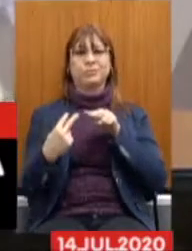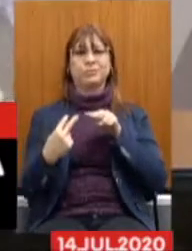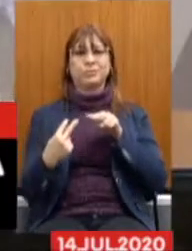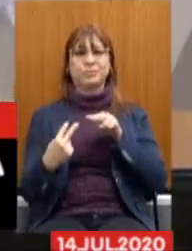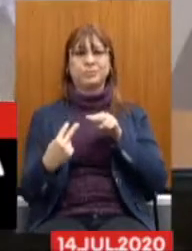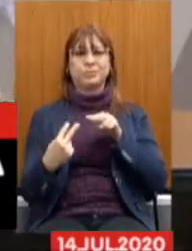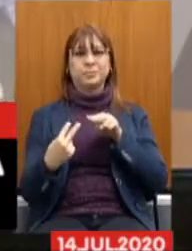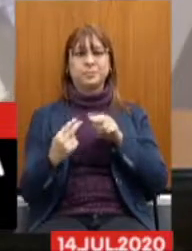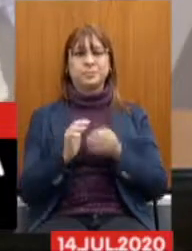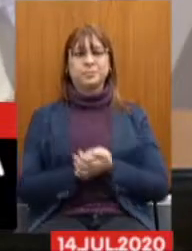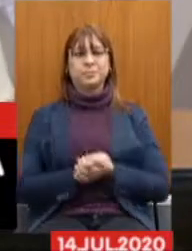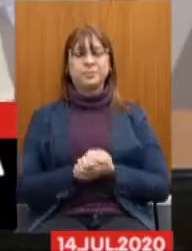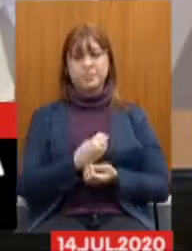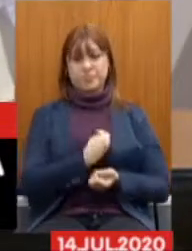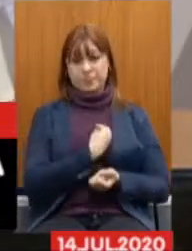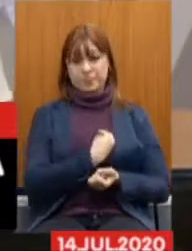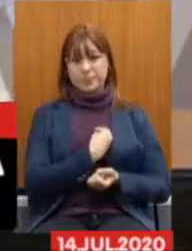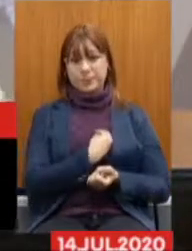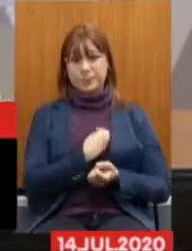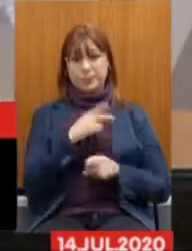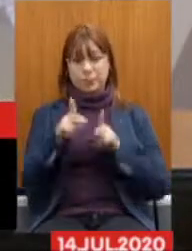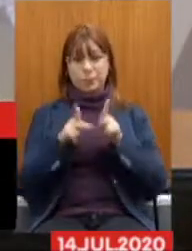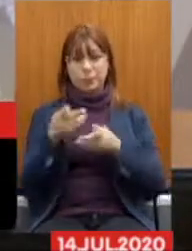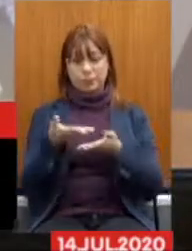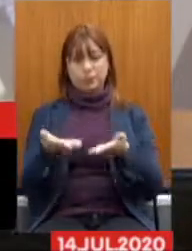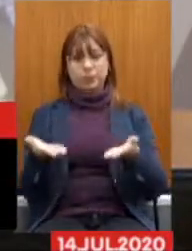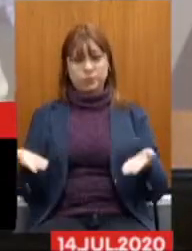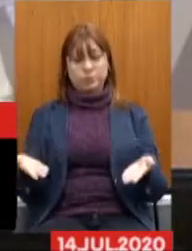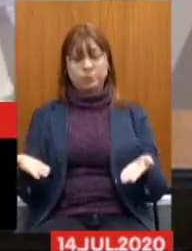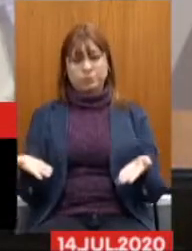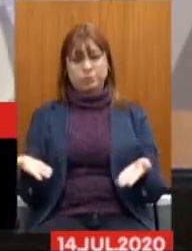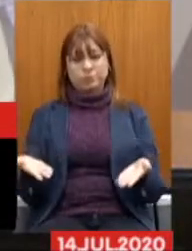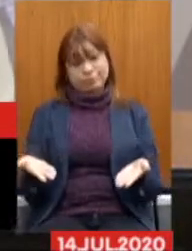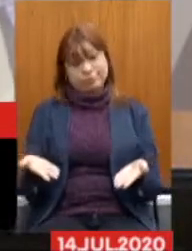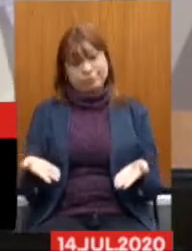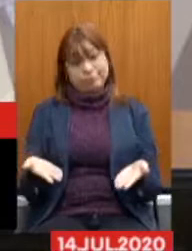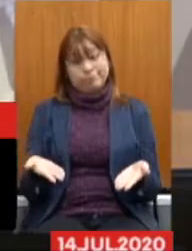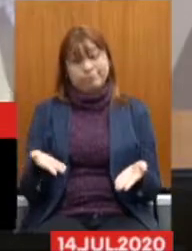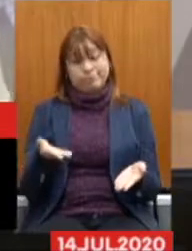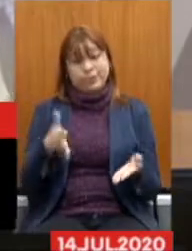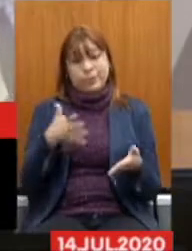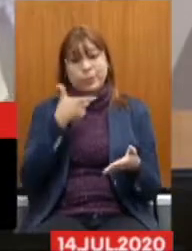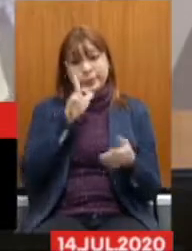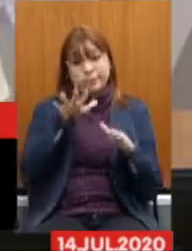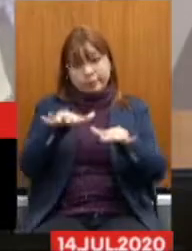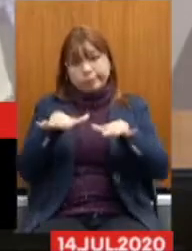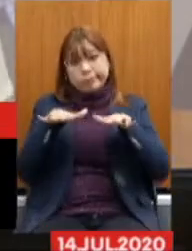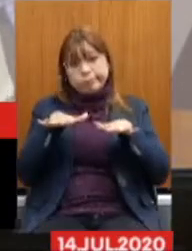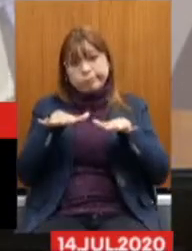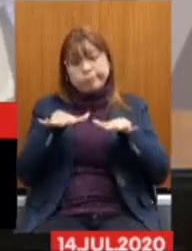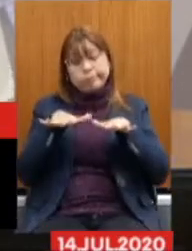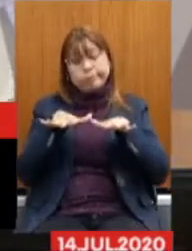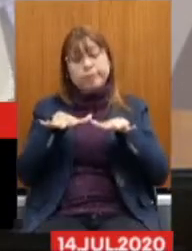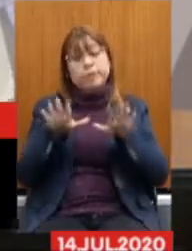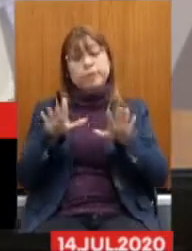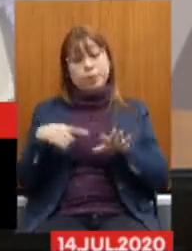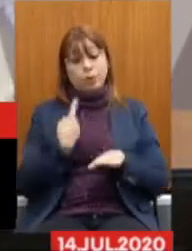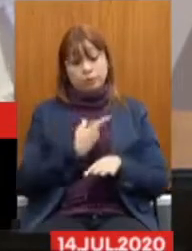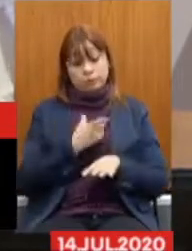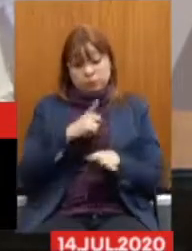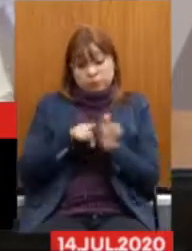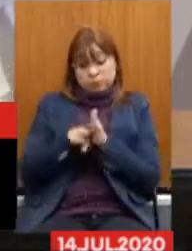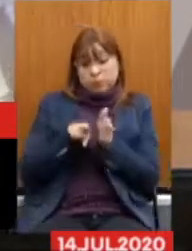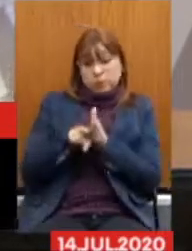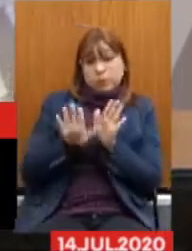A participação Popular Que seria Alcançada Como audiência Pública A gente tem Perguntas E não tem